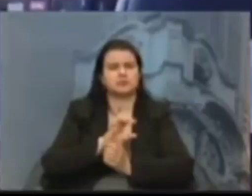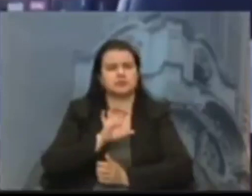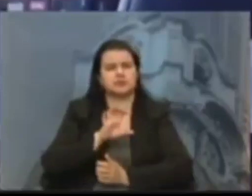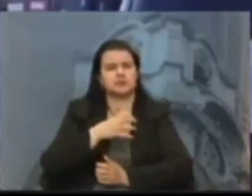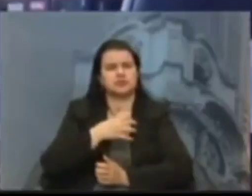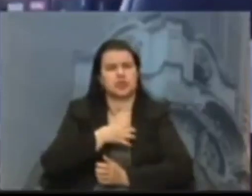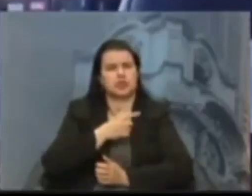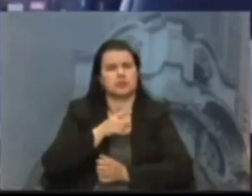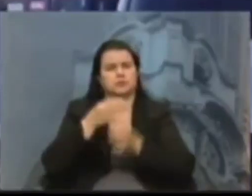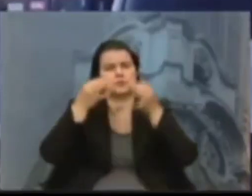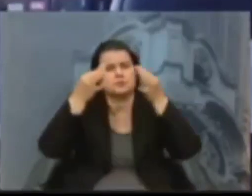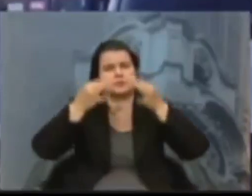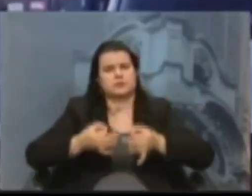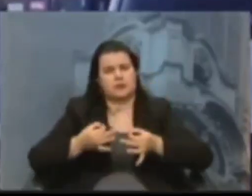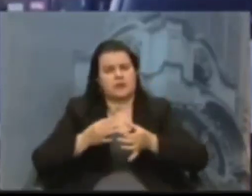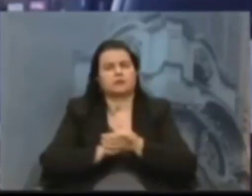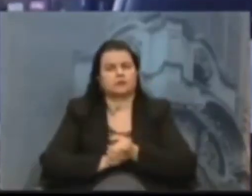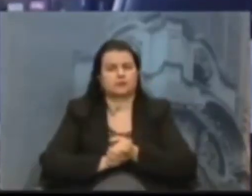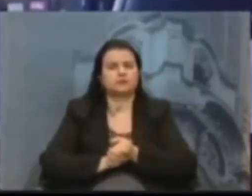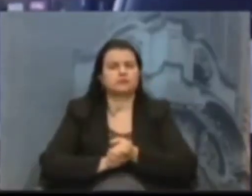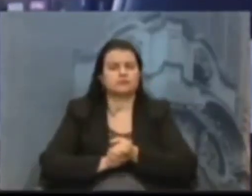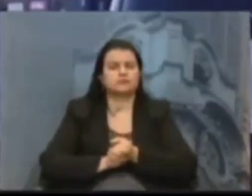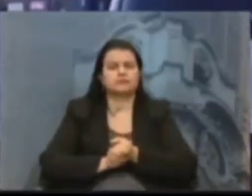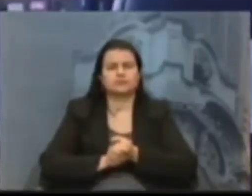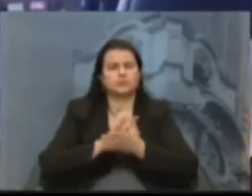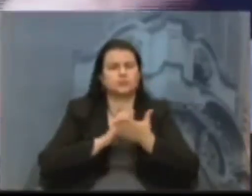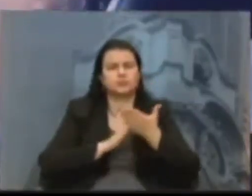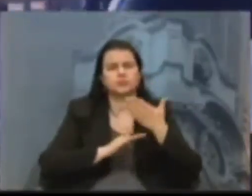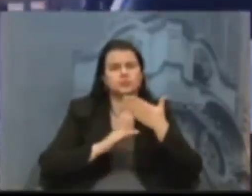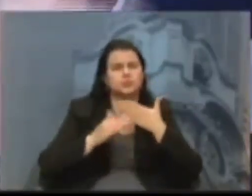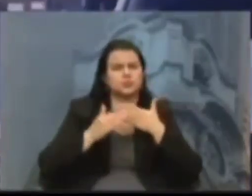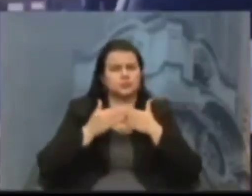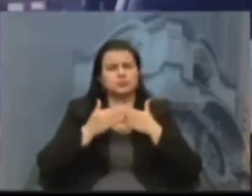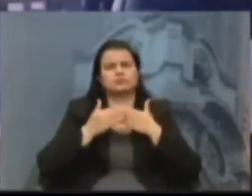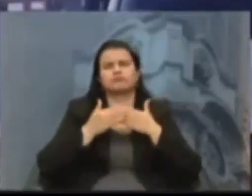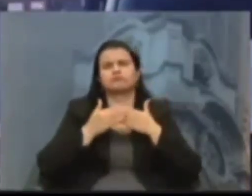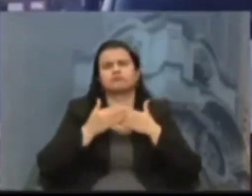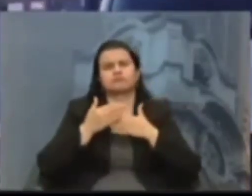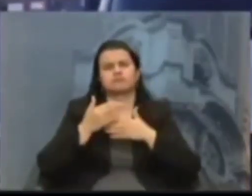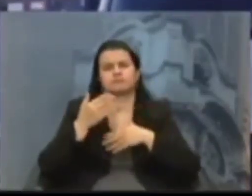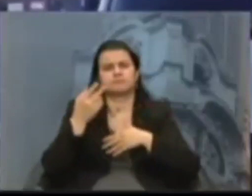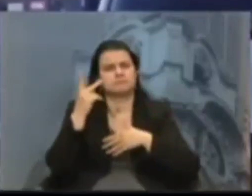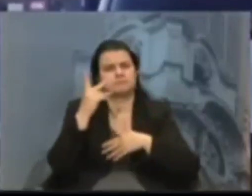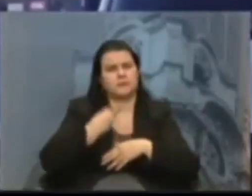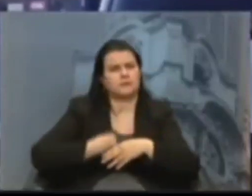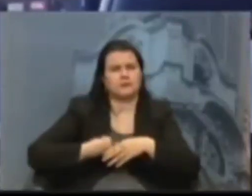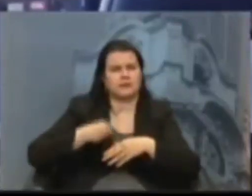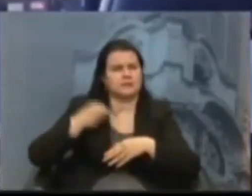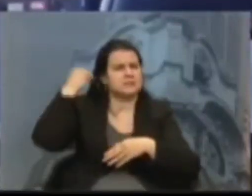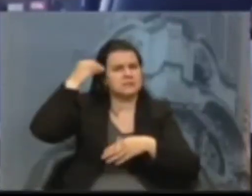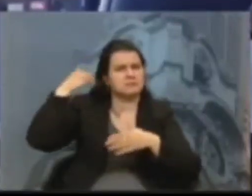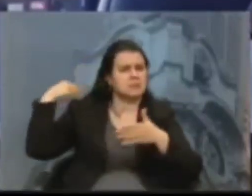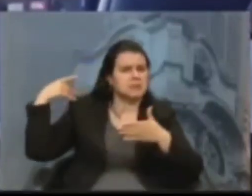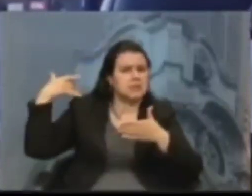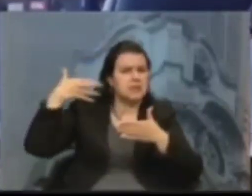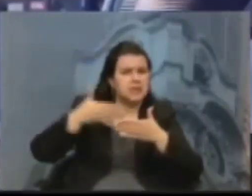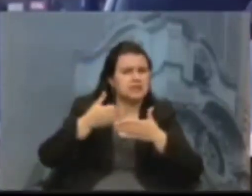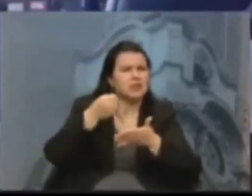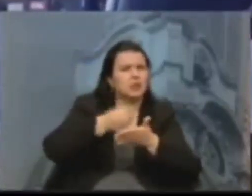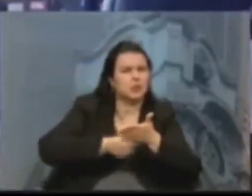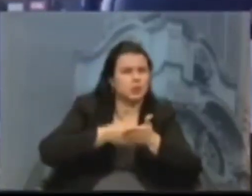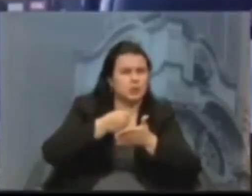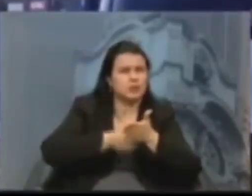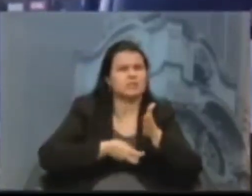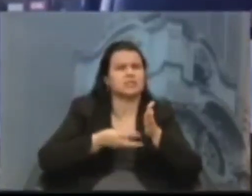frente a tudo o que ela até hoje enfrentou, inclusive na luta sindical, vamos